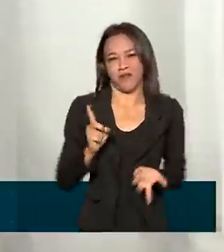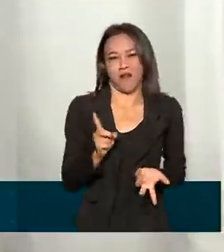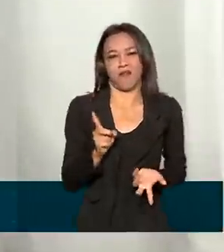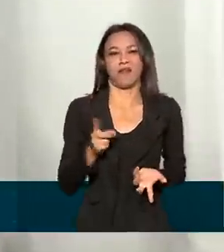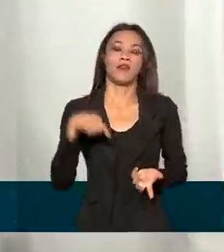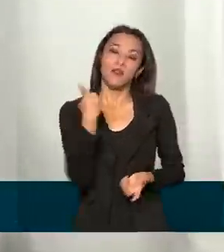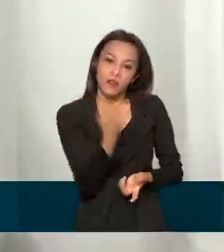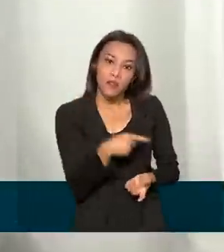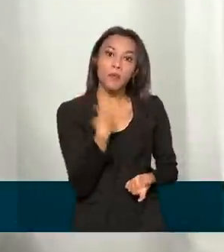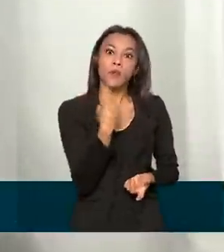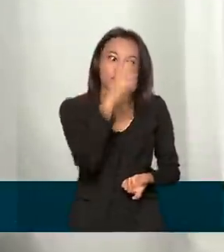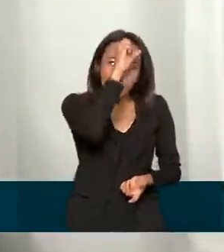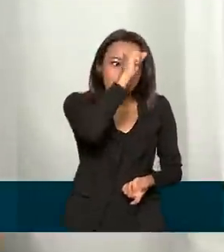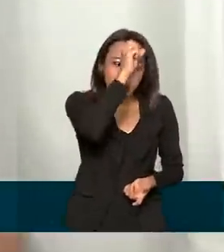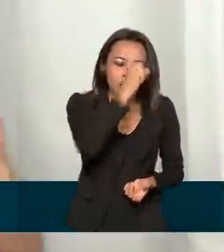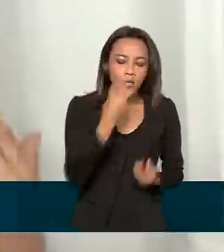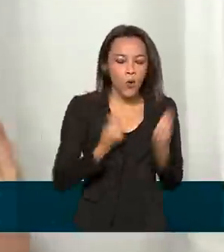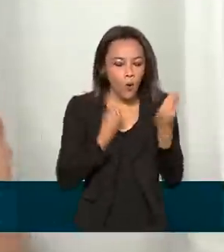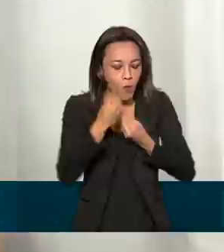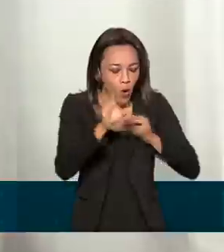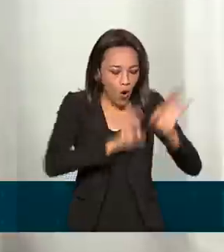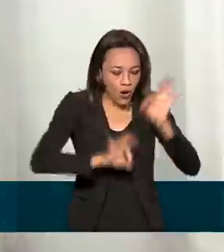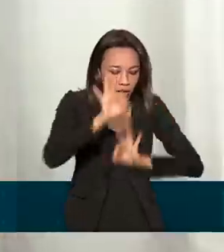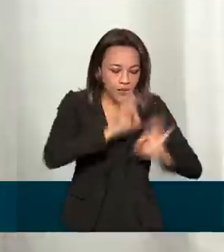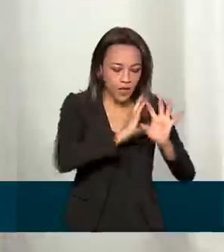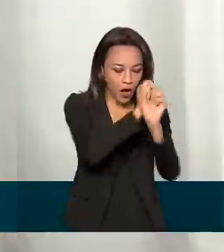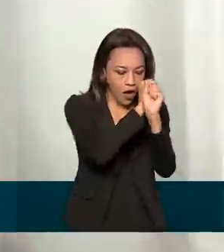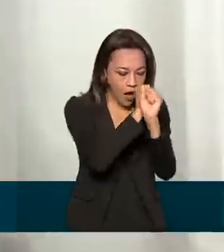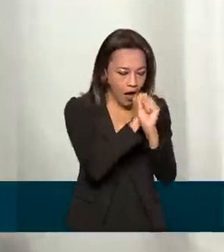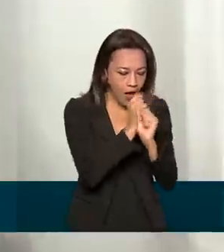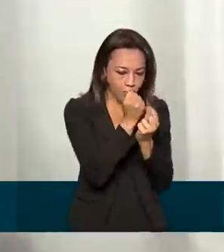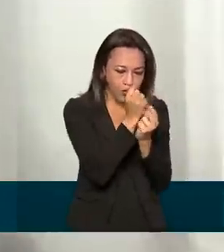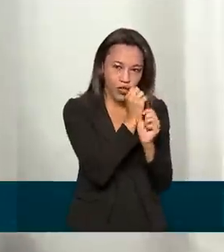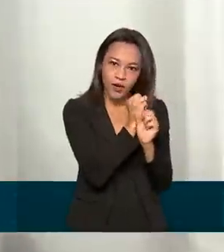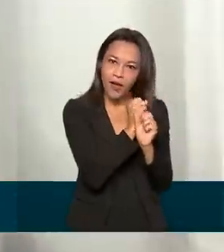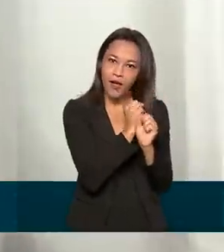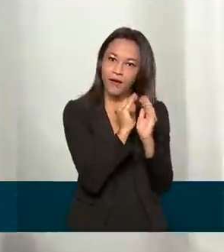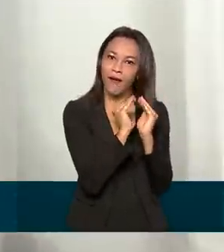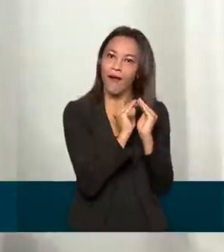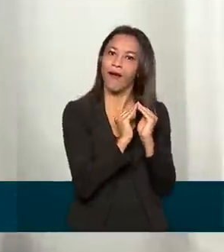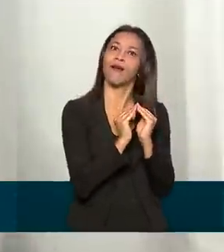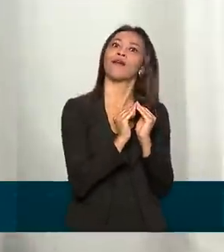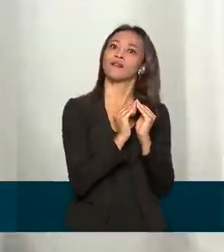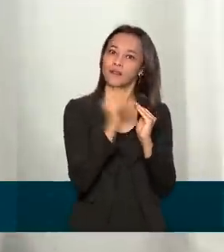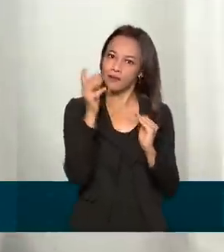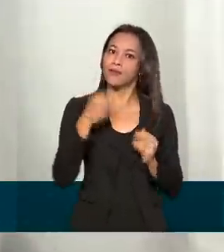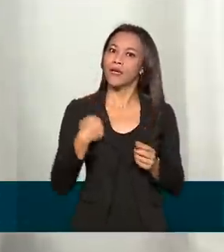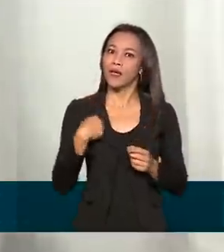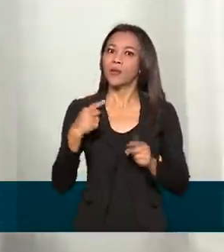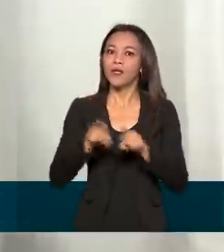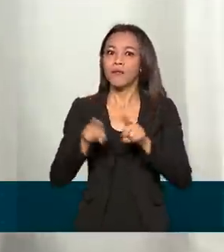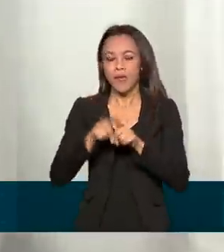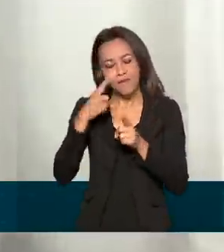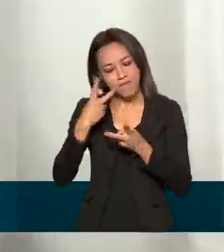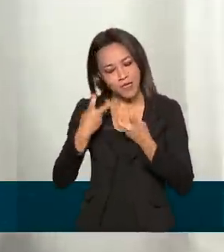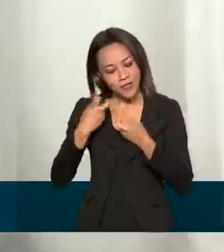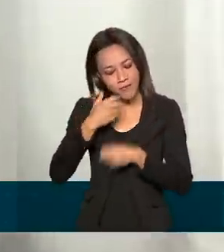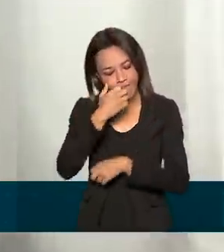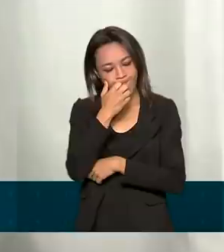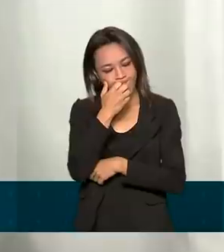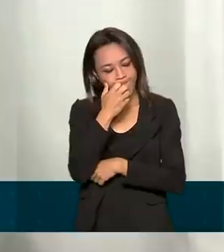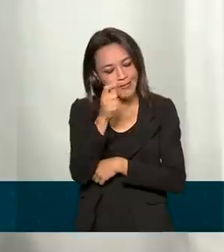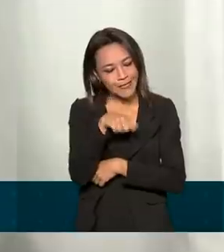aprender ainda a como organizar melhor o orçamento doméstico. Também pude perceber que existem formas